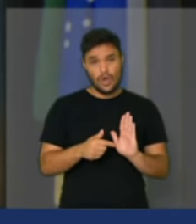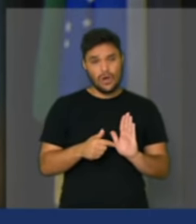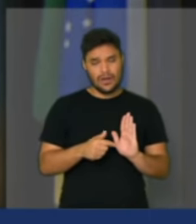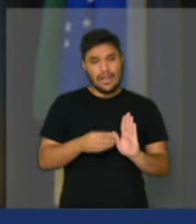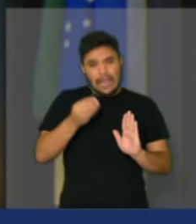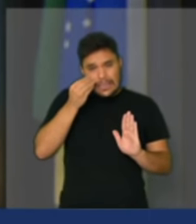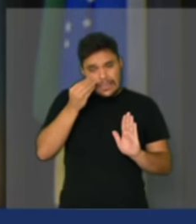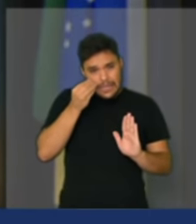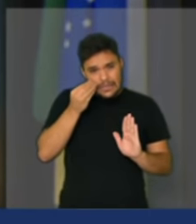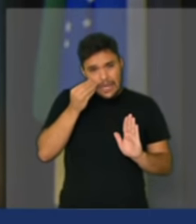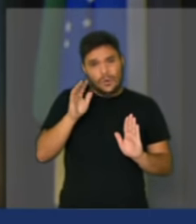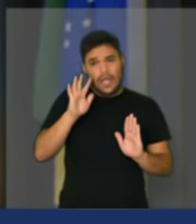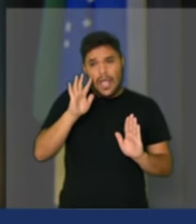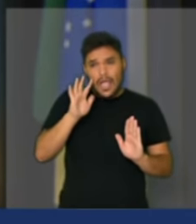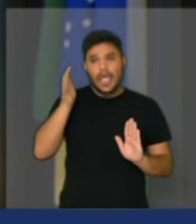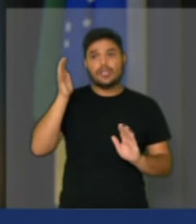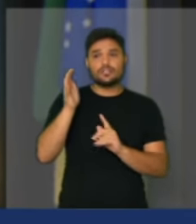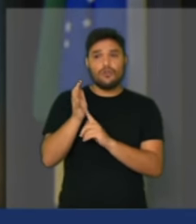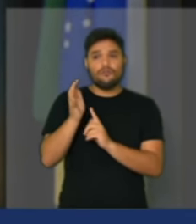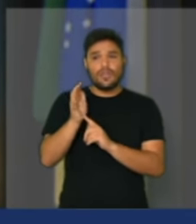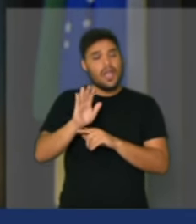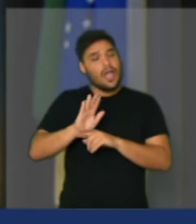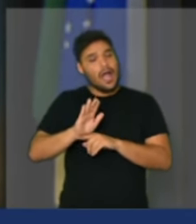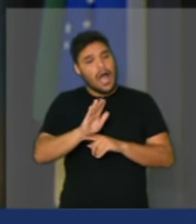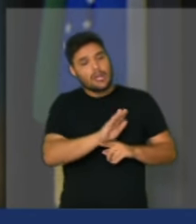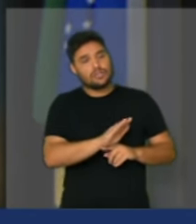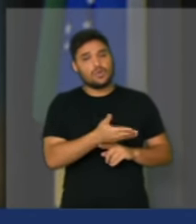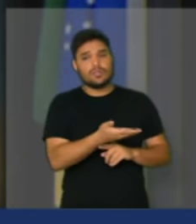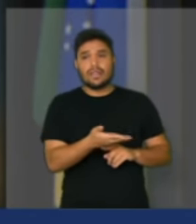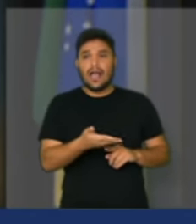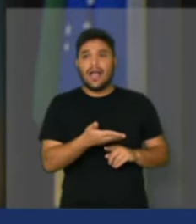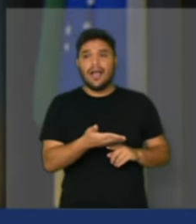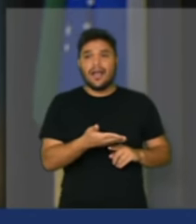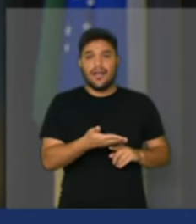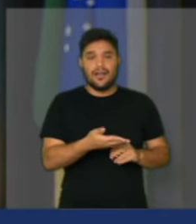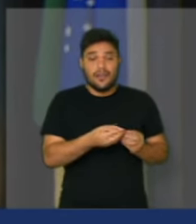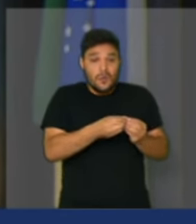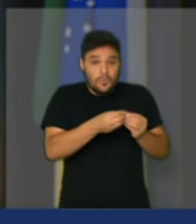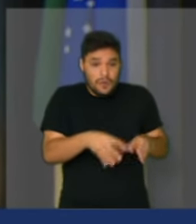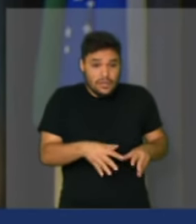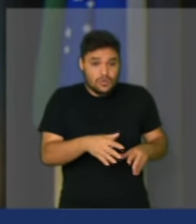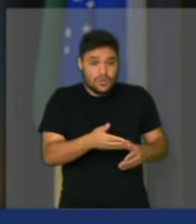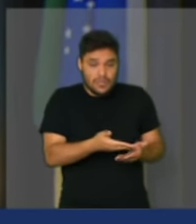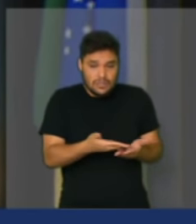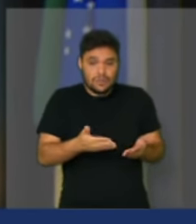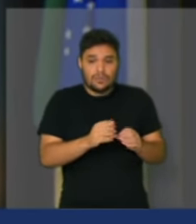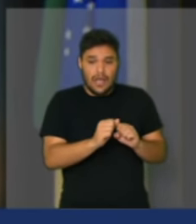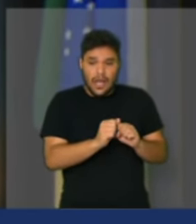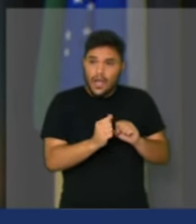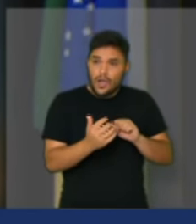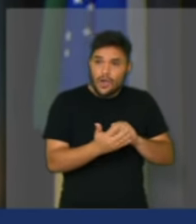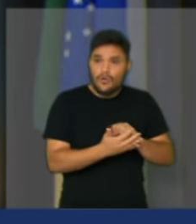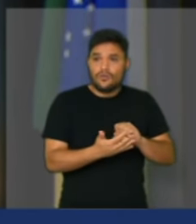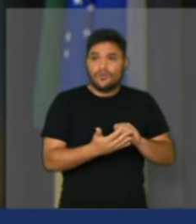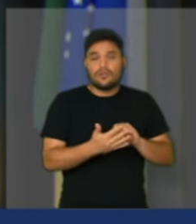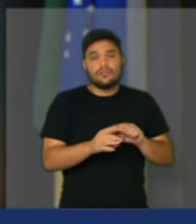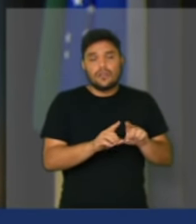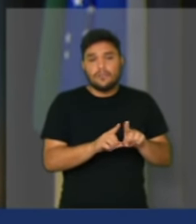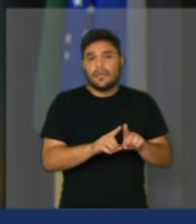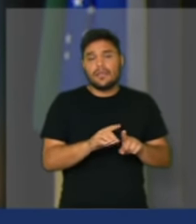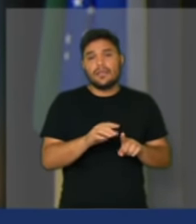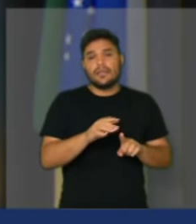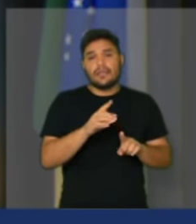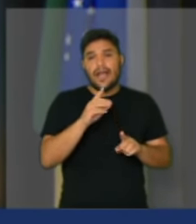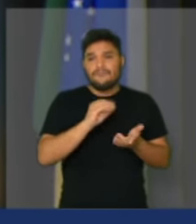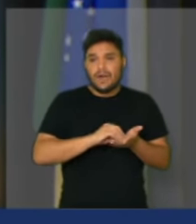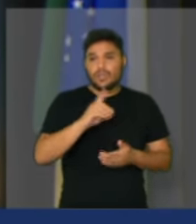resolver, ajudar a minimizar os efeitos nocivos da crise hidroenergética que nós